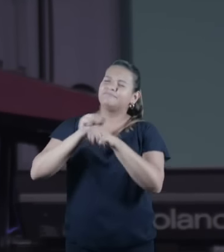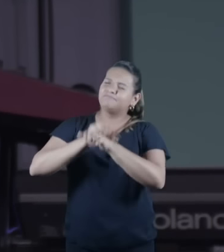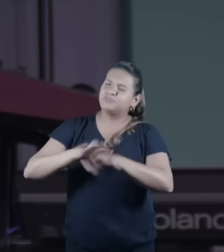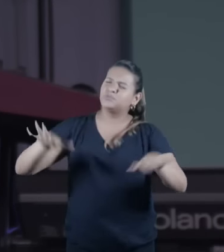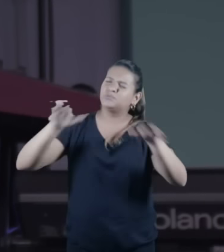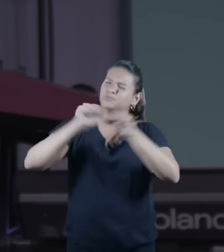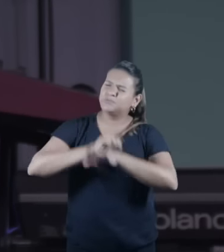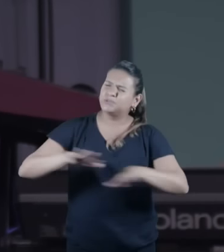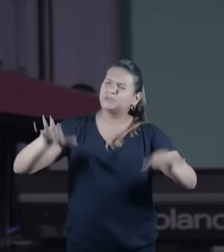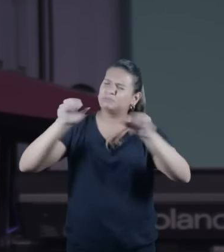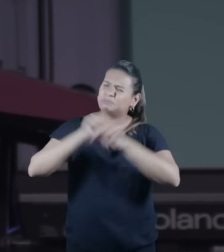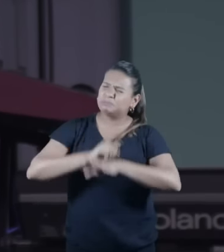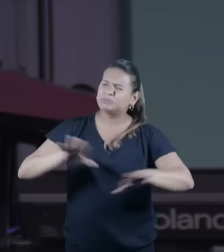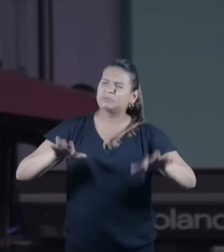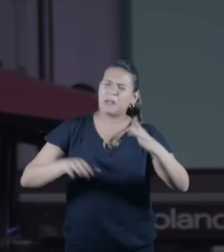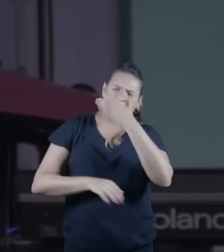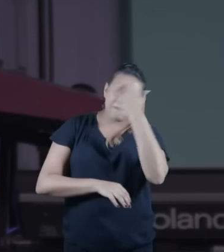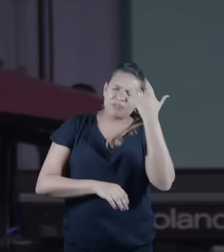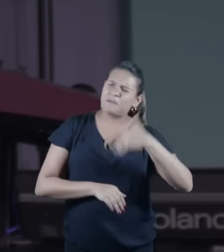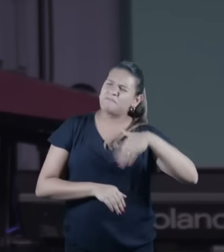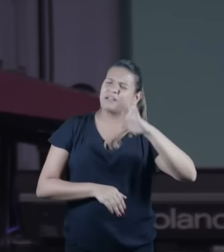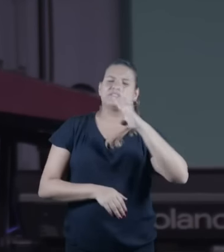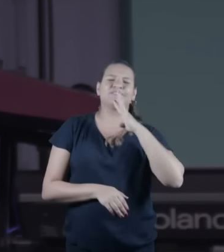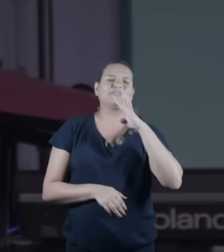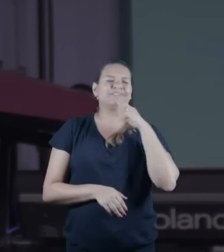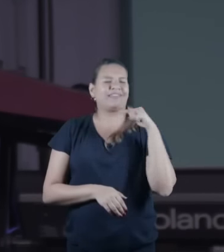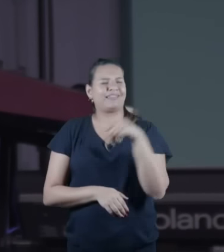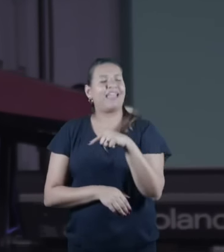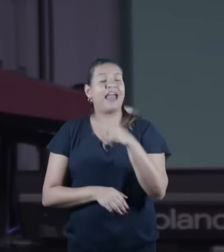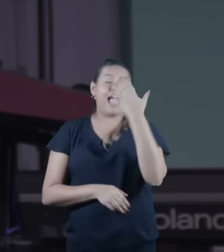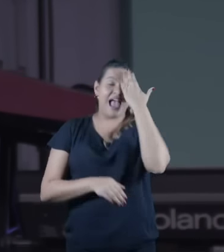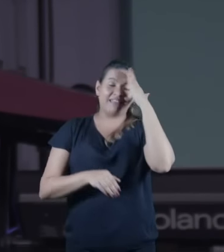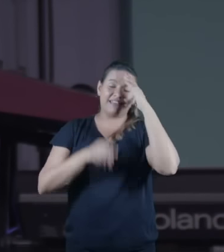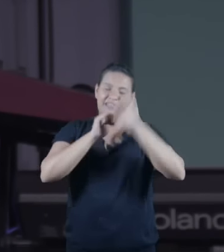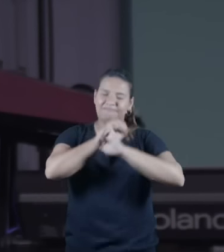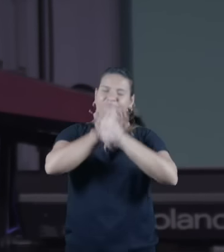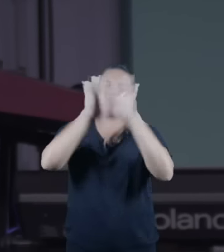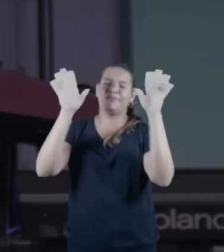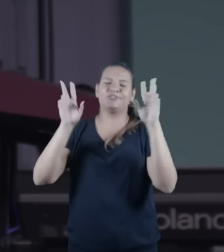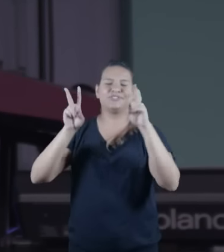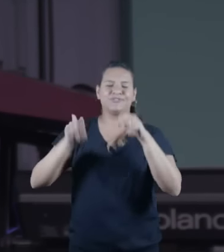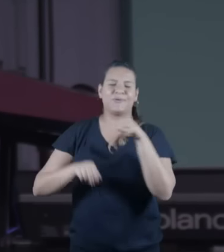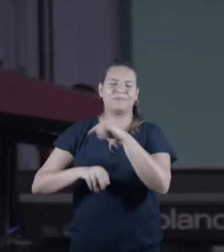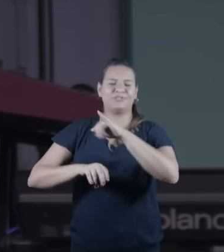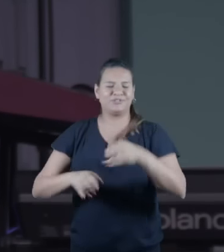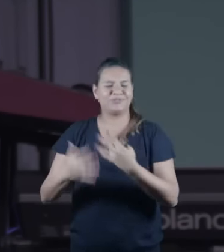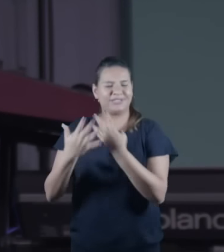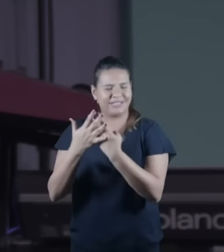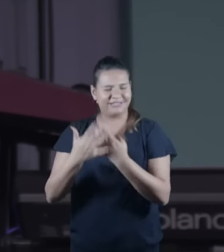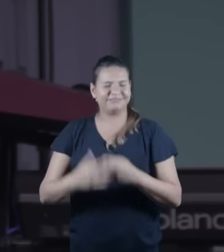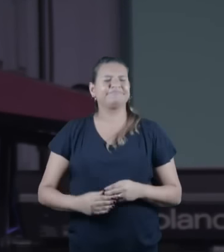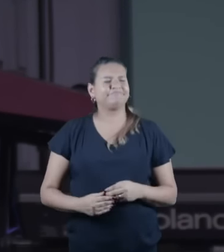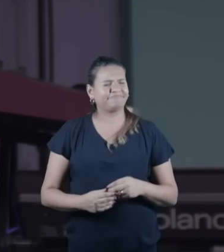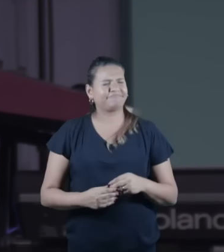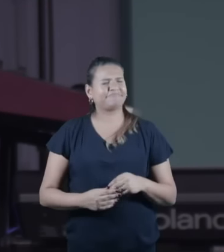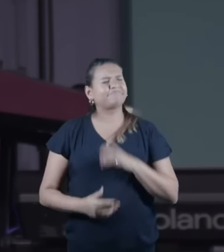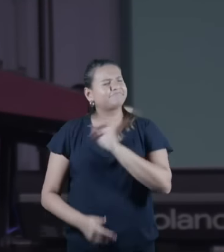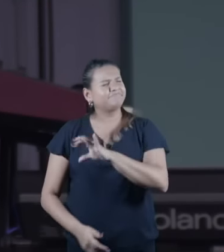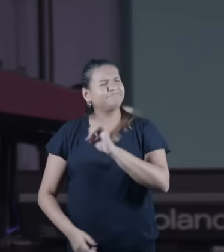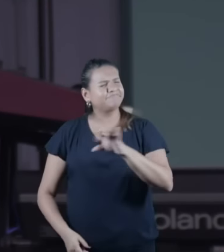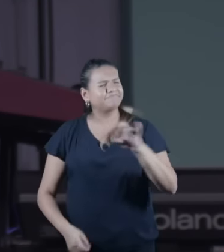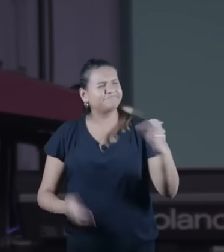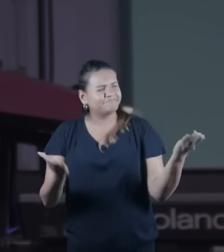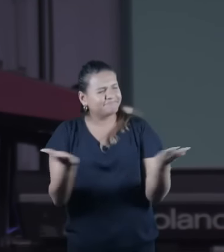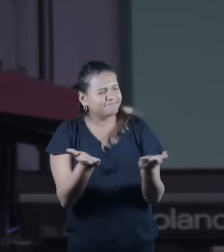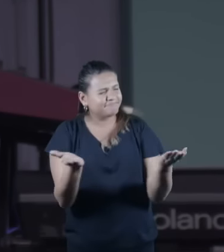da palavra de Deus especialmente com o seu conhecimento judaico abençoamos cada uma dessas pessoas que